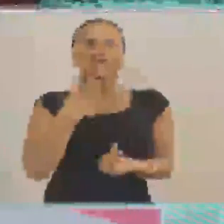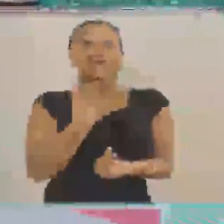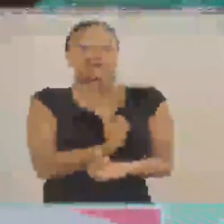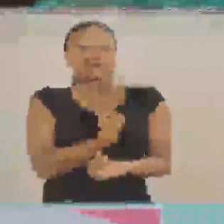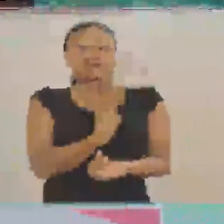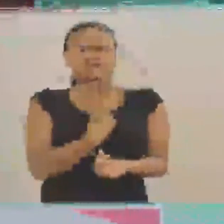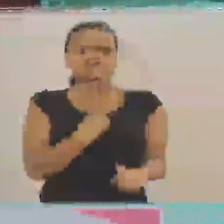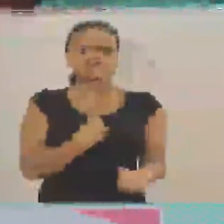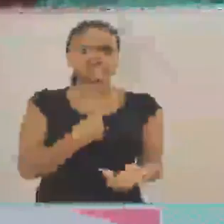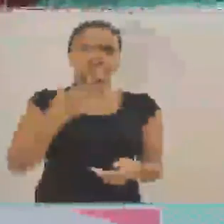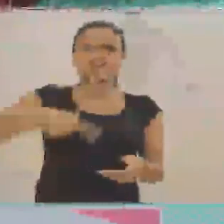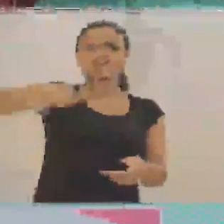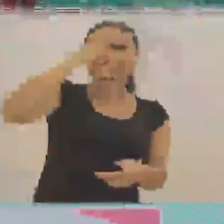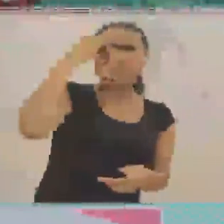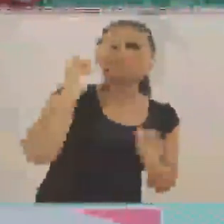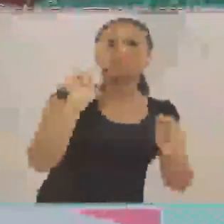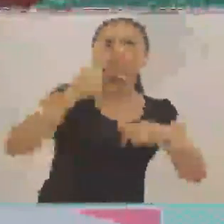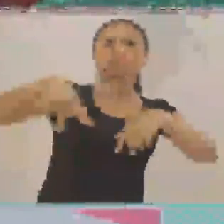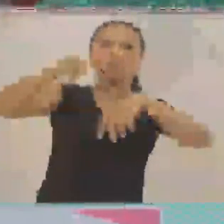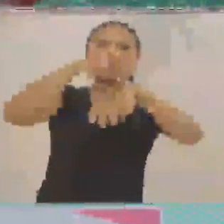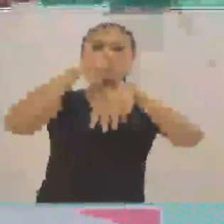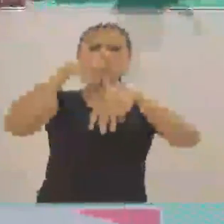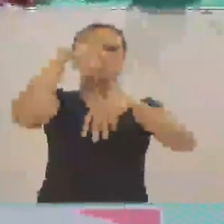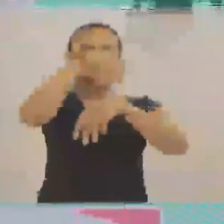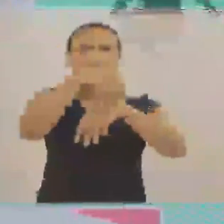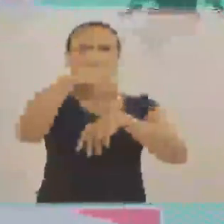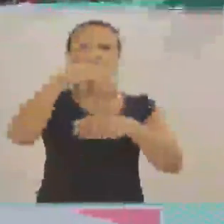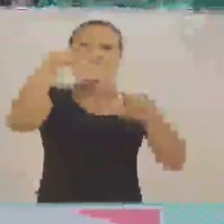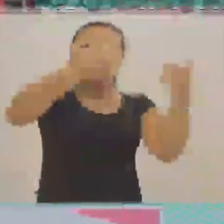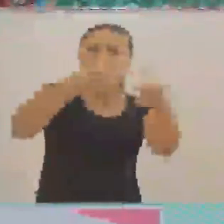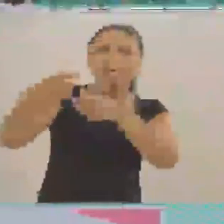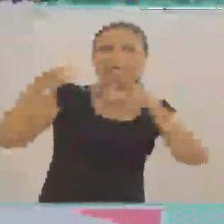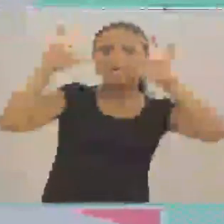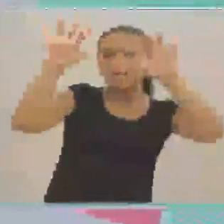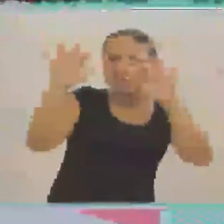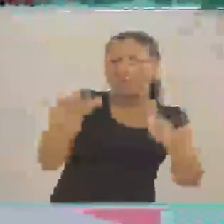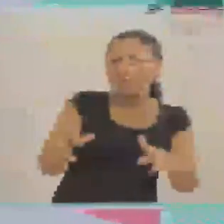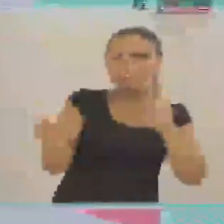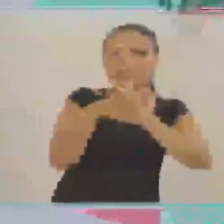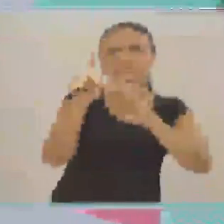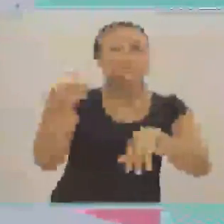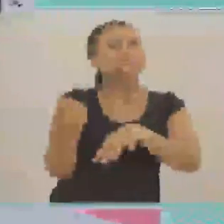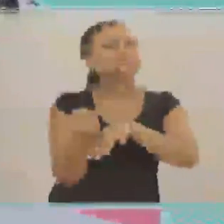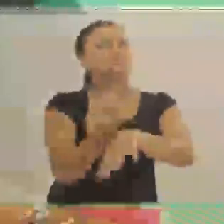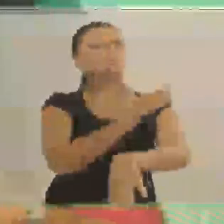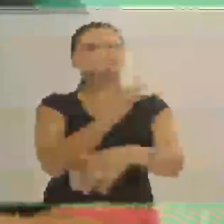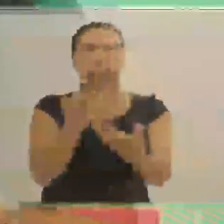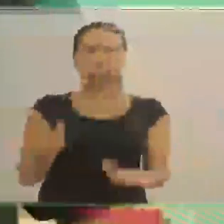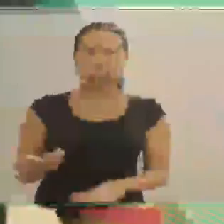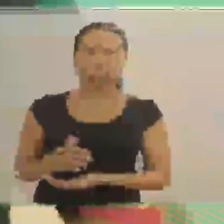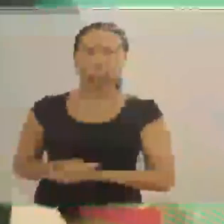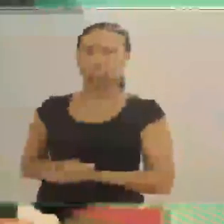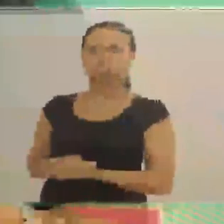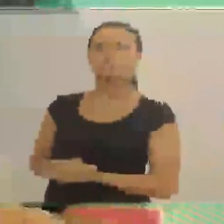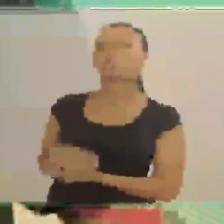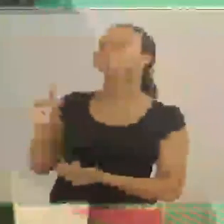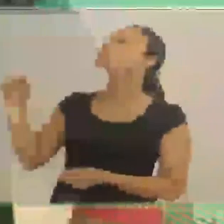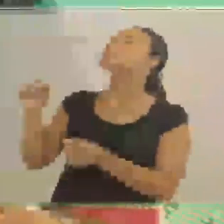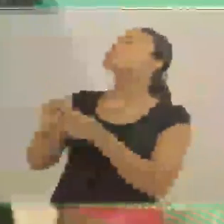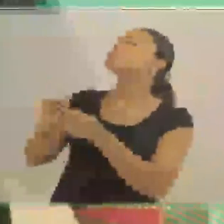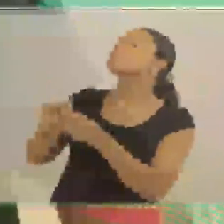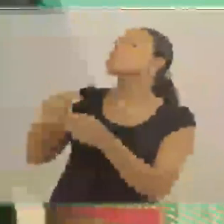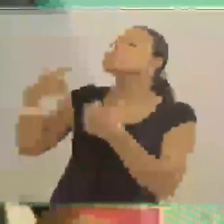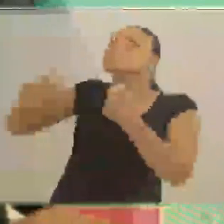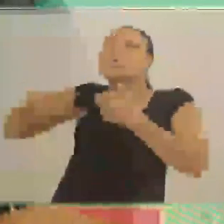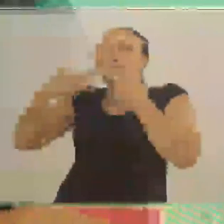Que coragem. Foi muito legal, cara. Eu acho que é uma coisa inédita que eu fiz na minha vida, ainda mais pra gente que vive num país tropical e ir pra um